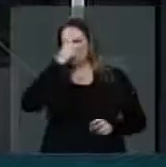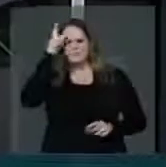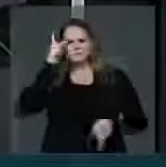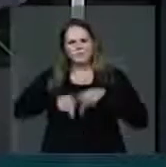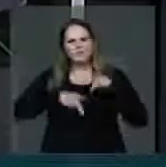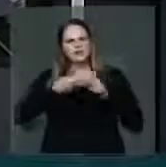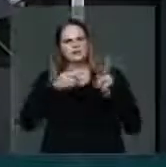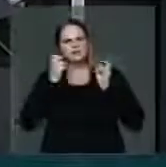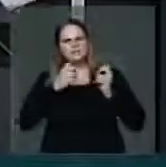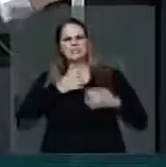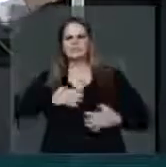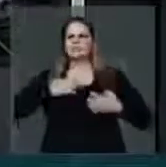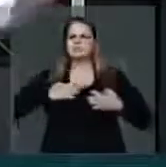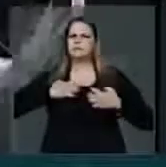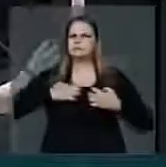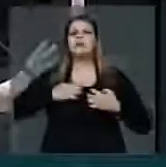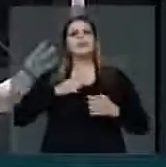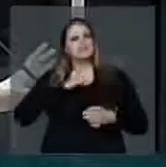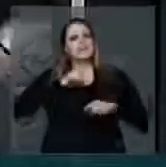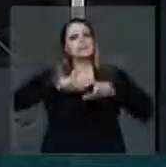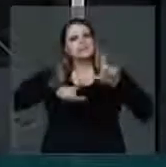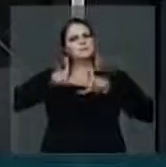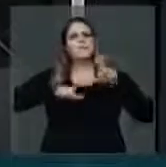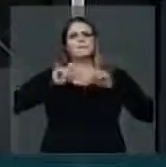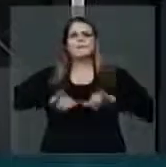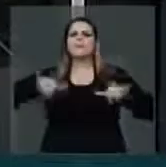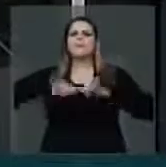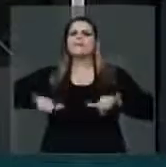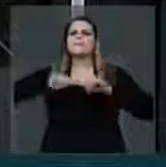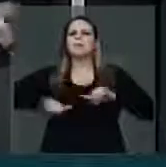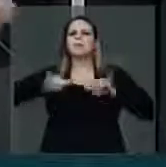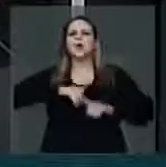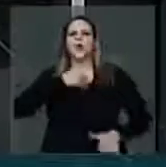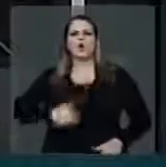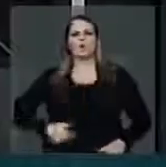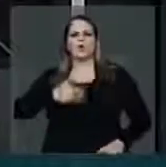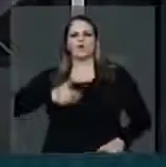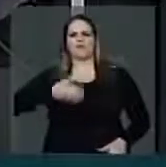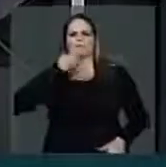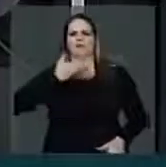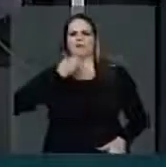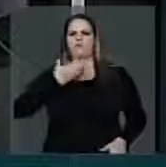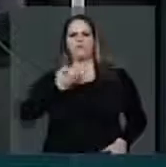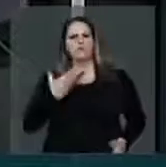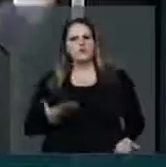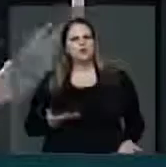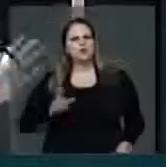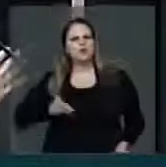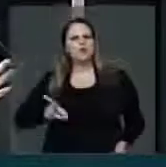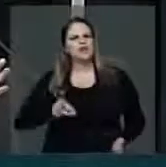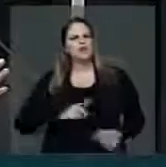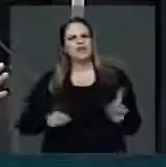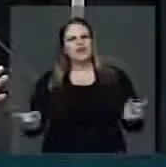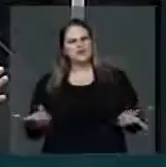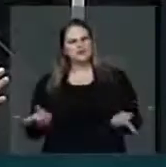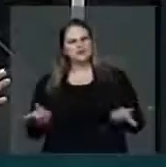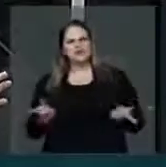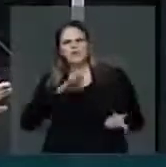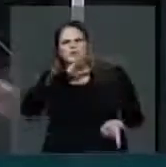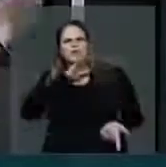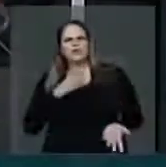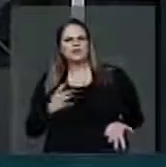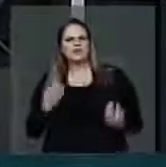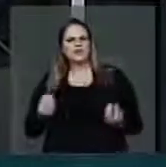Toda hora tem propaganda do governo federal e do governo local. Toda hora. Te garanto que não tem uma hora que não tem dois ou três comerciais no governo.